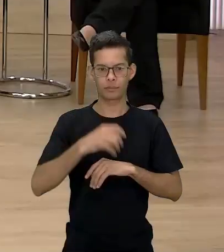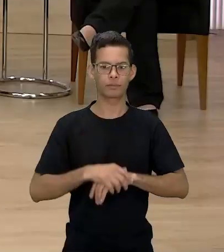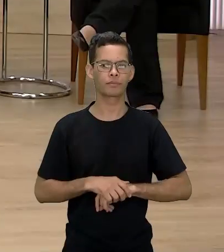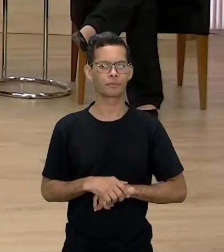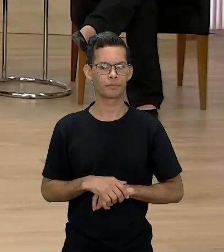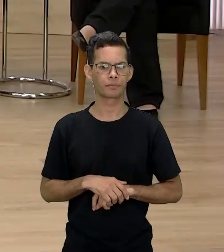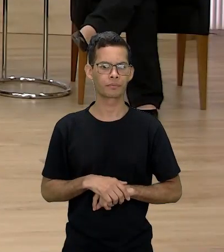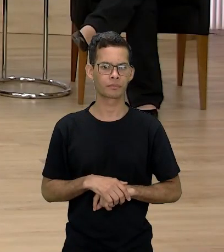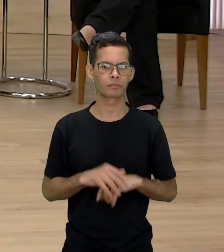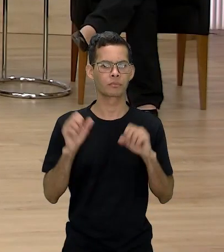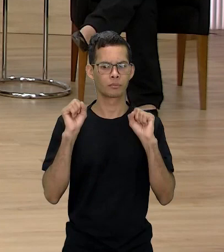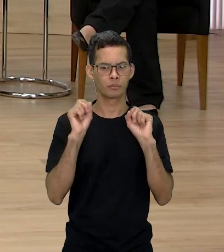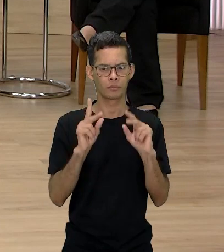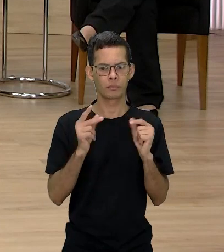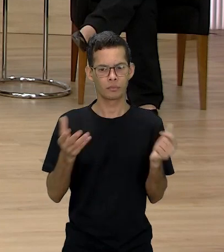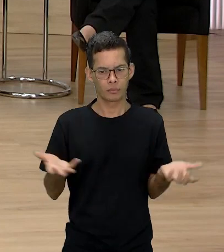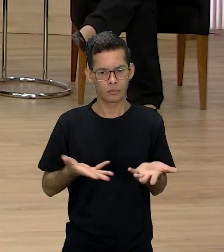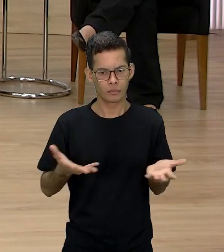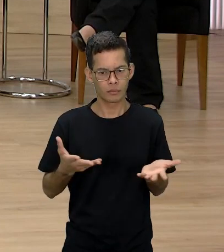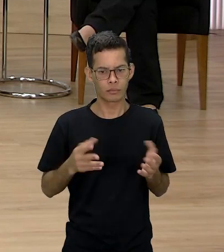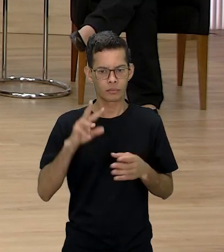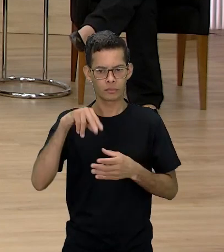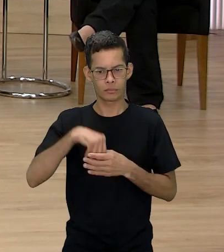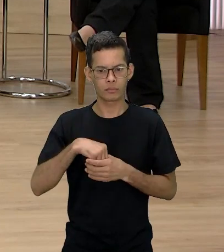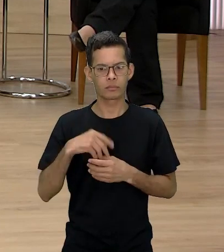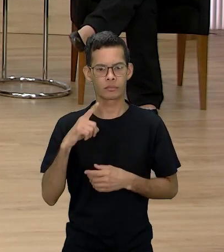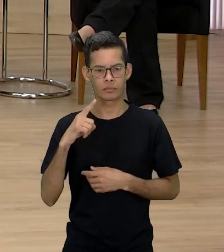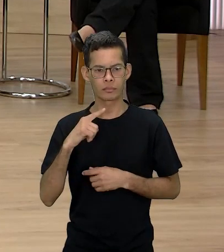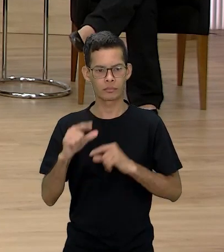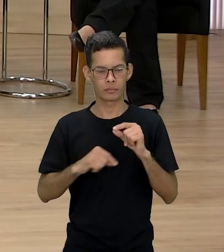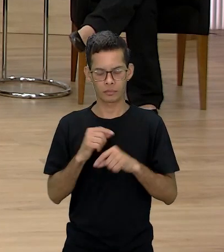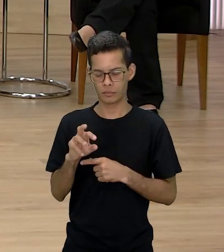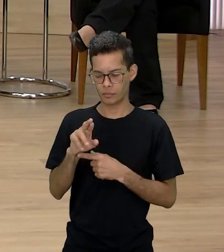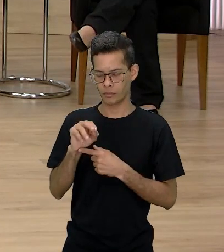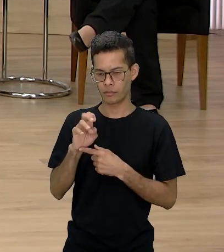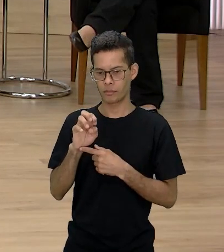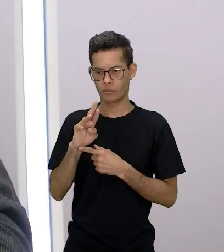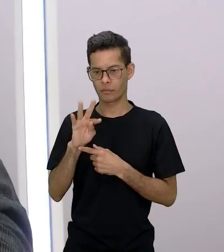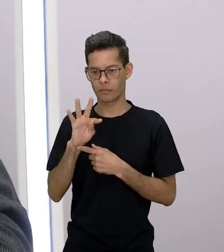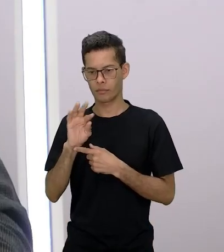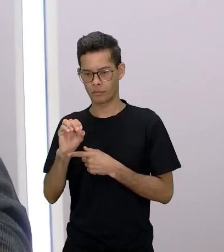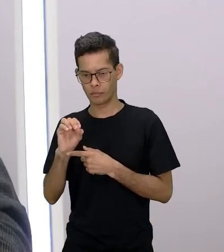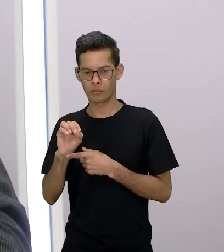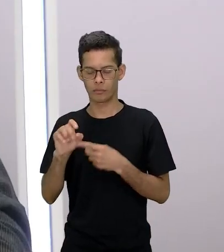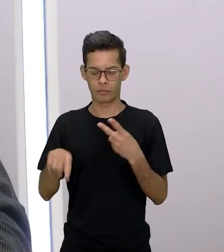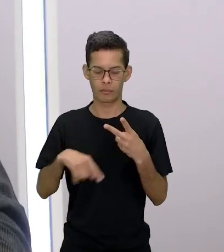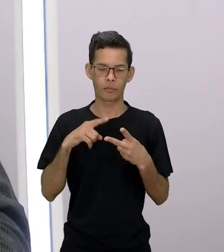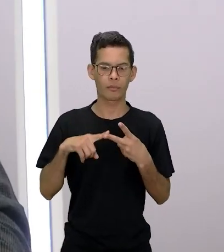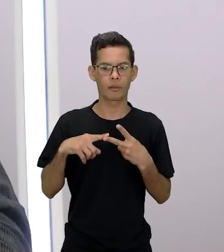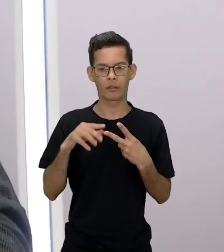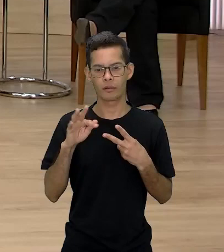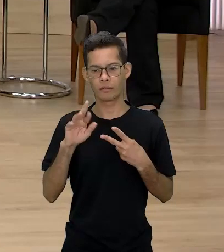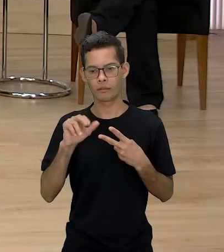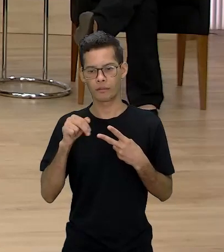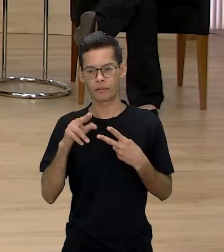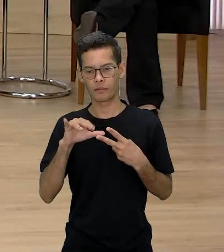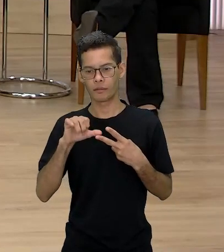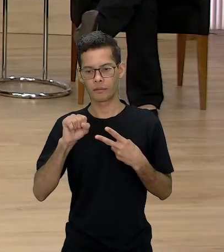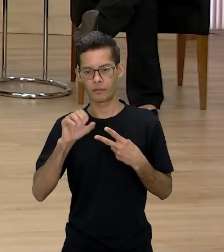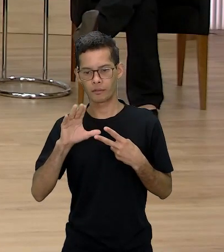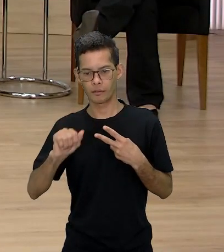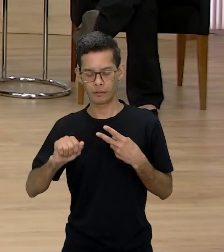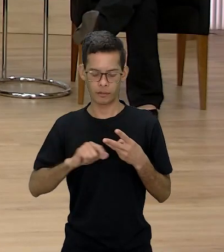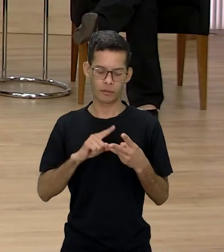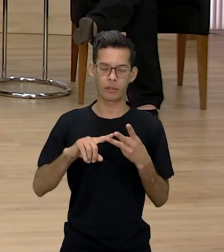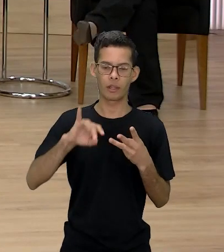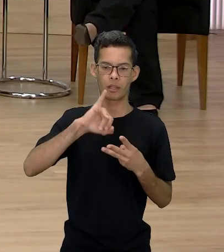Hoje aqui no estúdio nós estamos com o Roberto Canossa, a Francisca e a